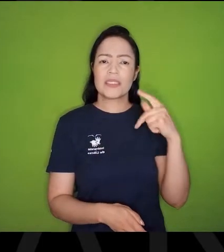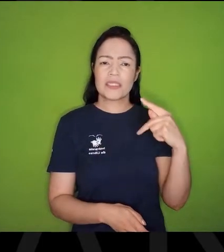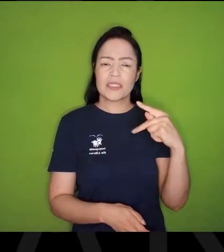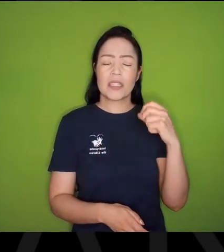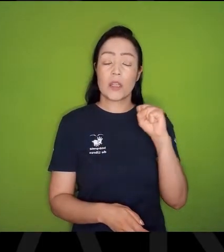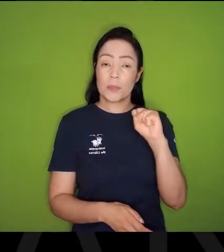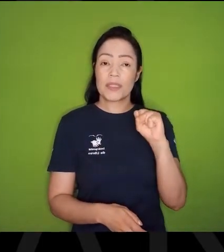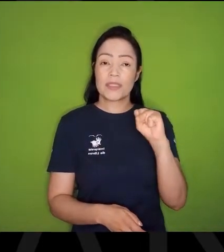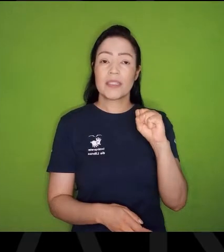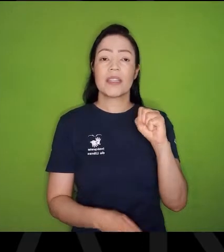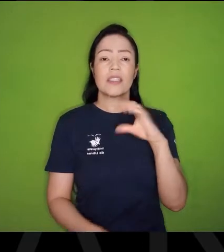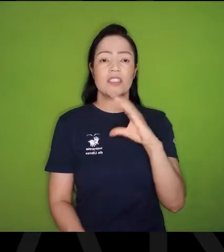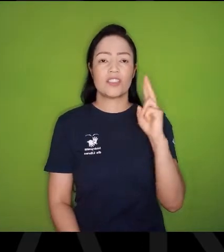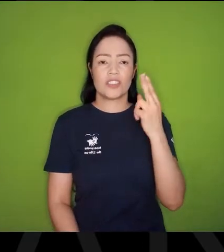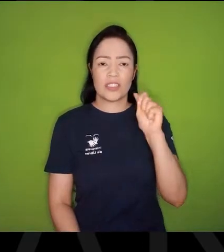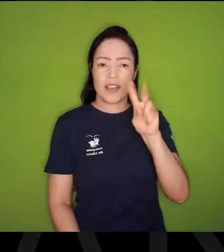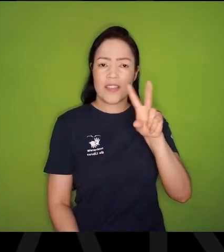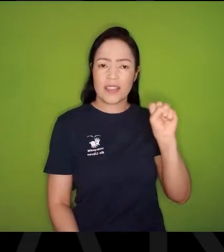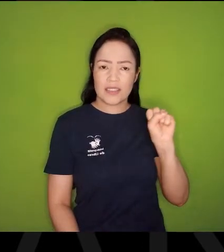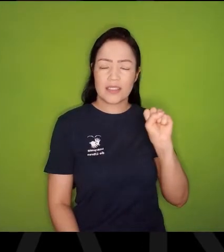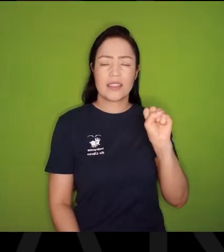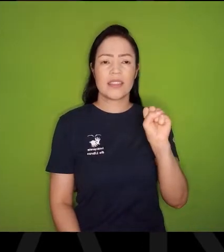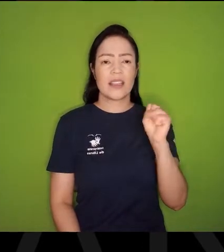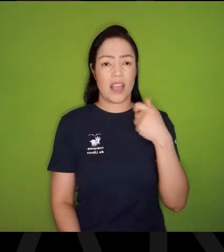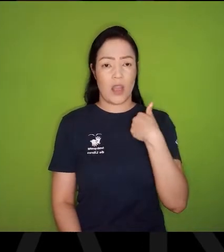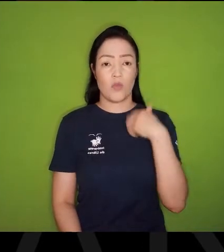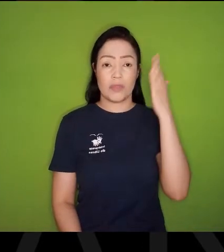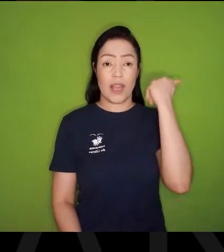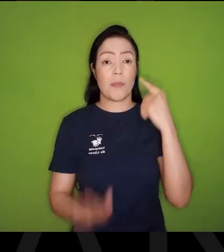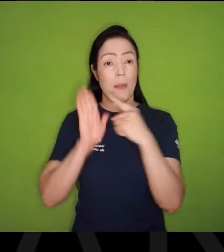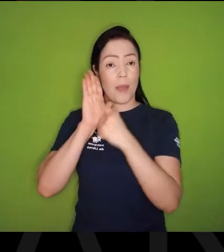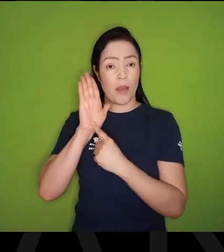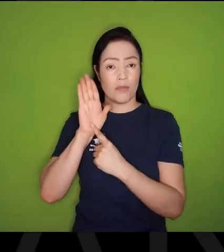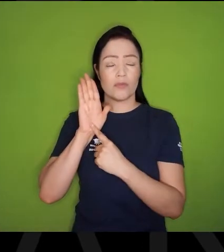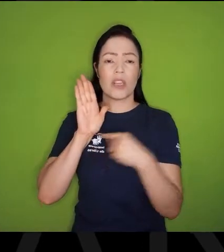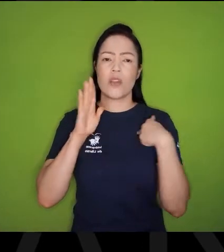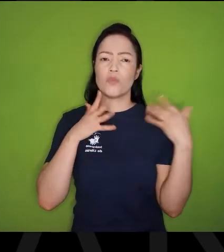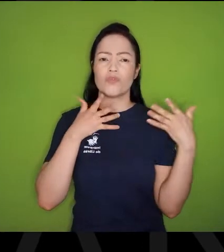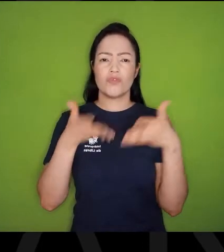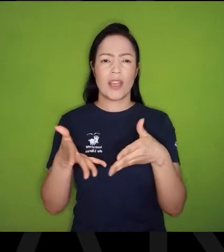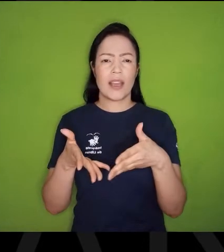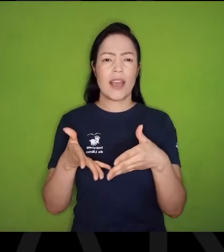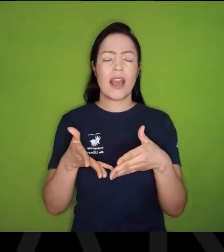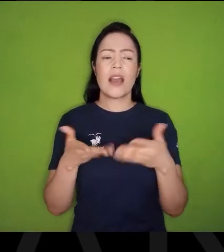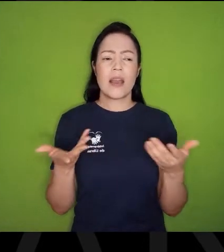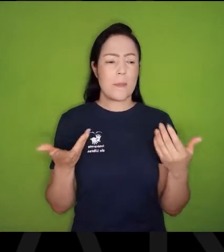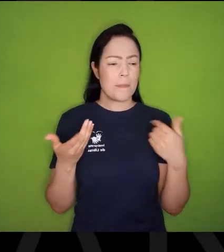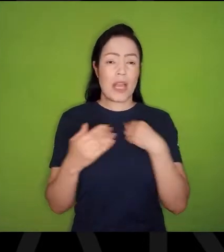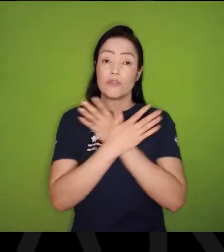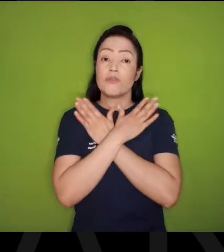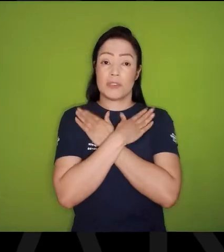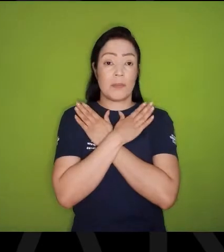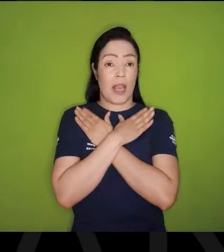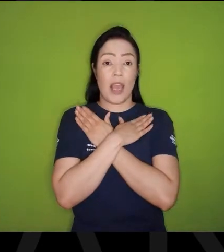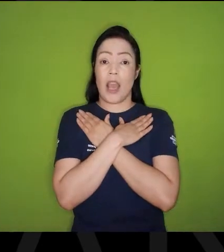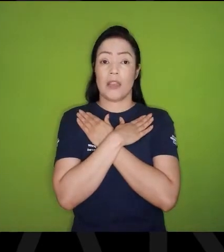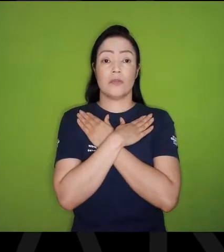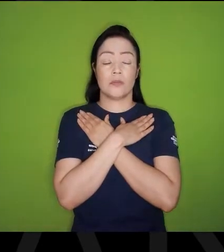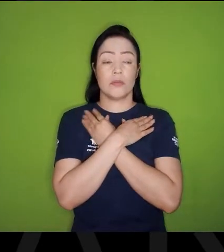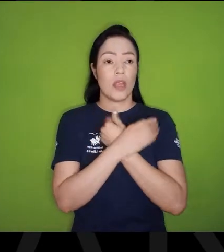Funda, Ou seja, Olha só, Chego desempregado Numa cidade que eu não conhecia,